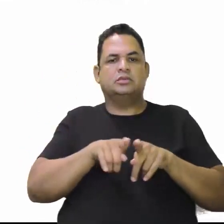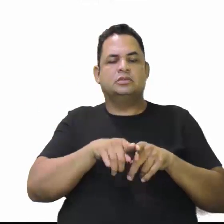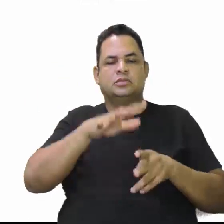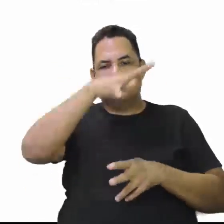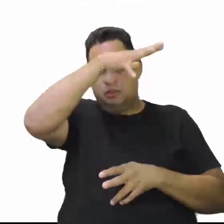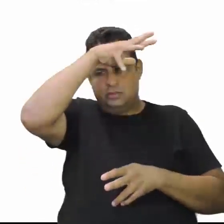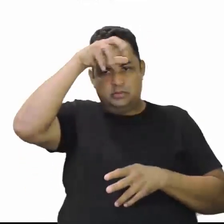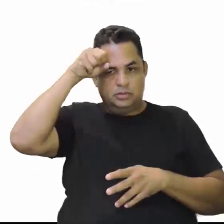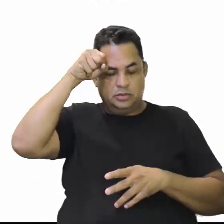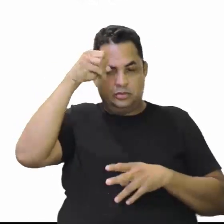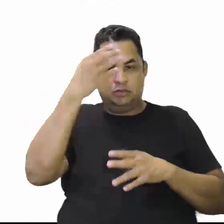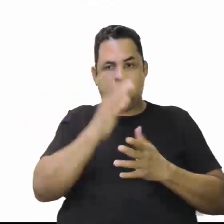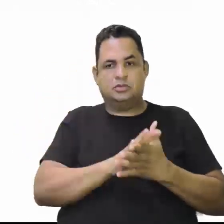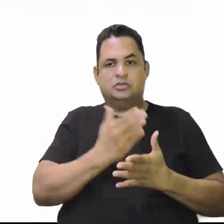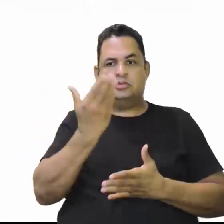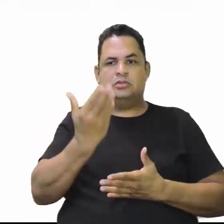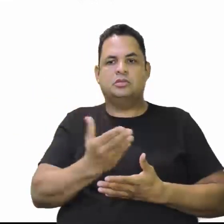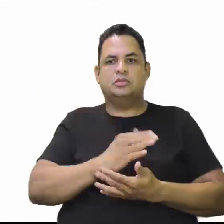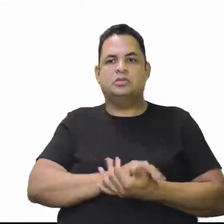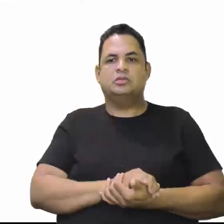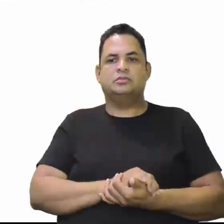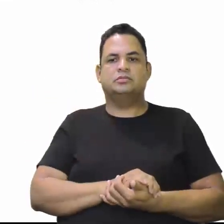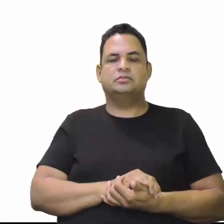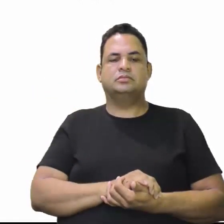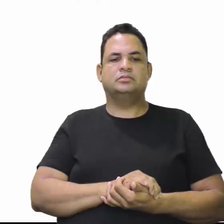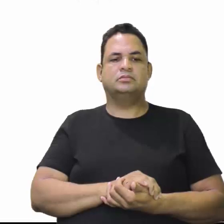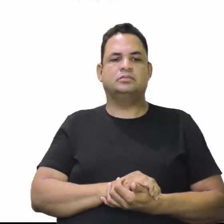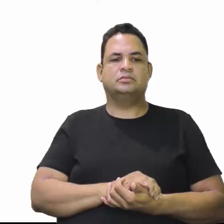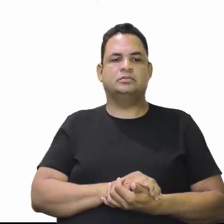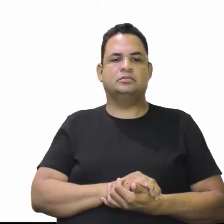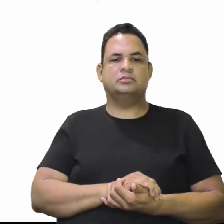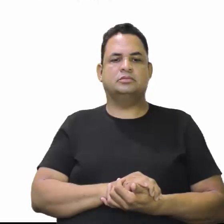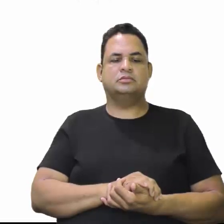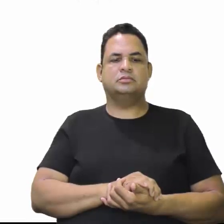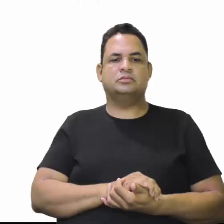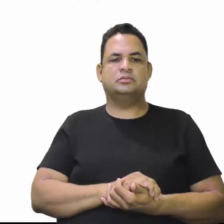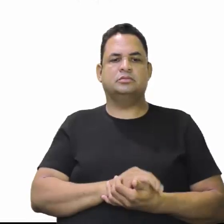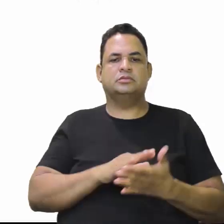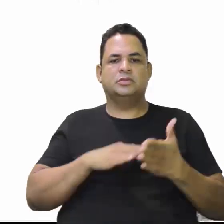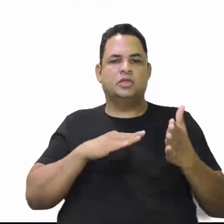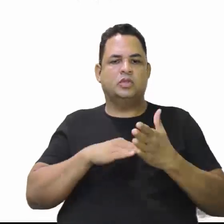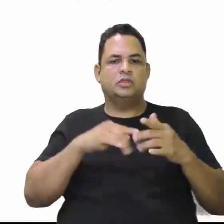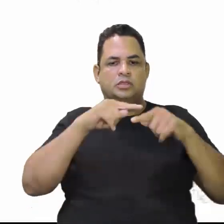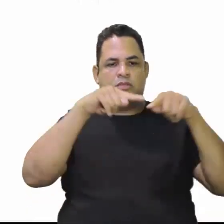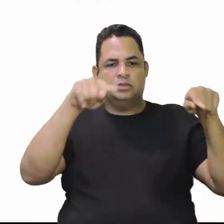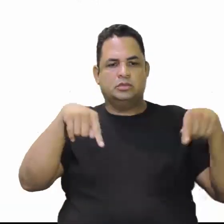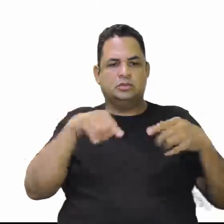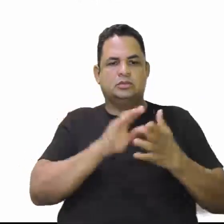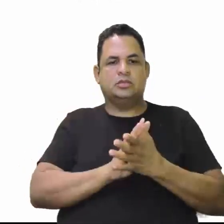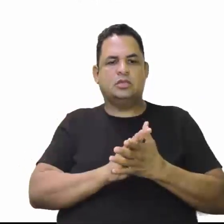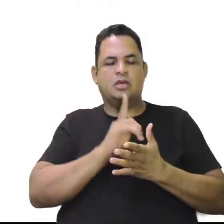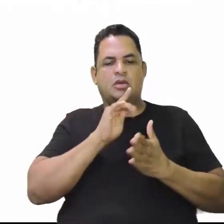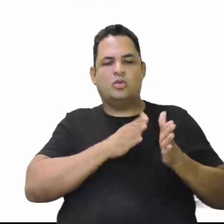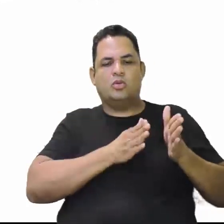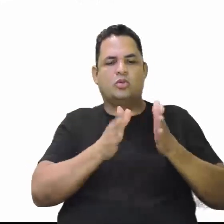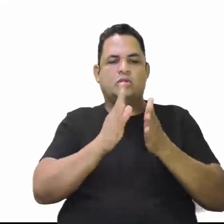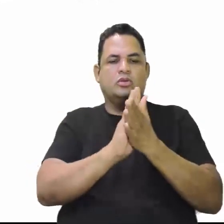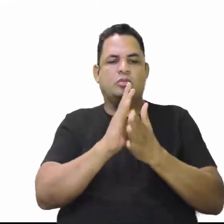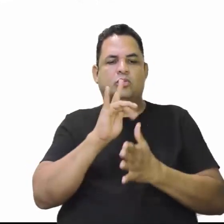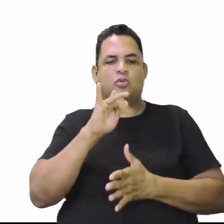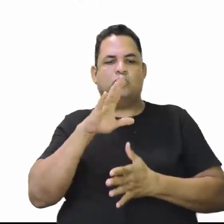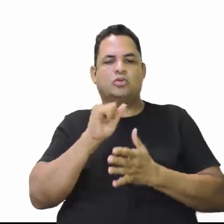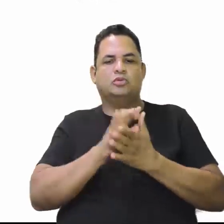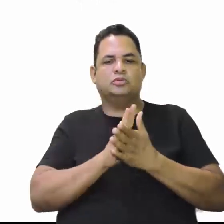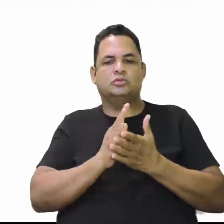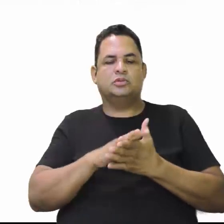Mato Grosso, esse restante aqui. Seus limites passam a ser o Rio Purus, na parte norte.